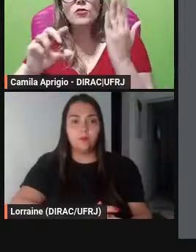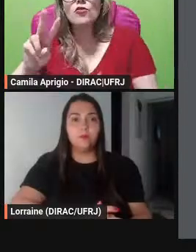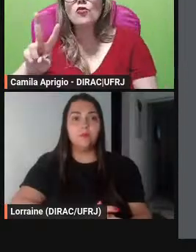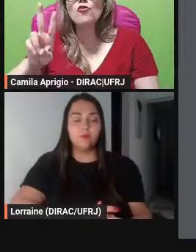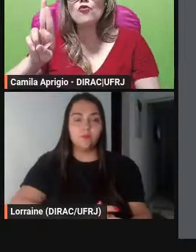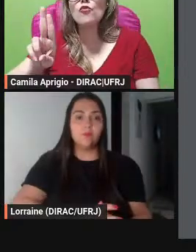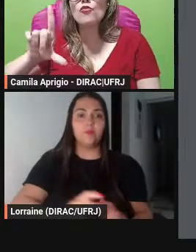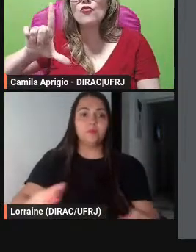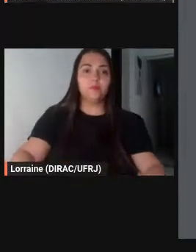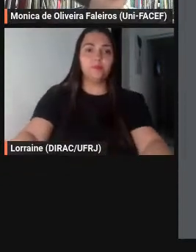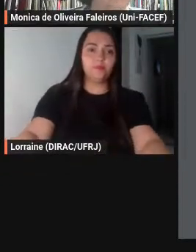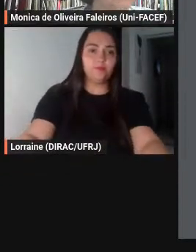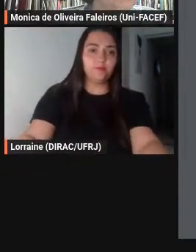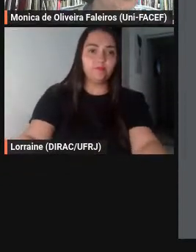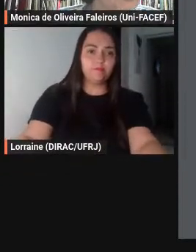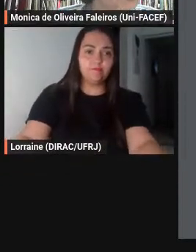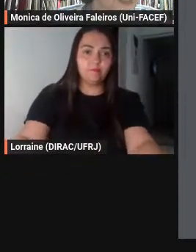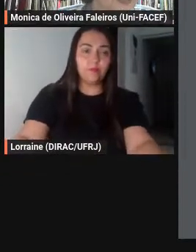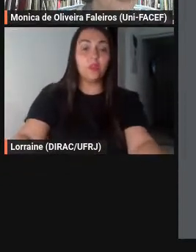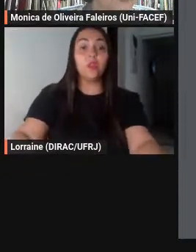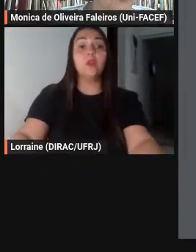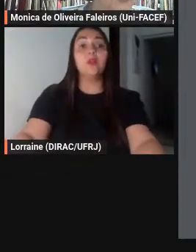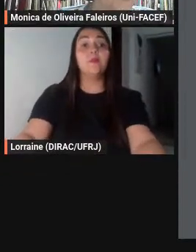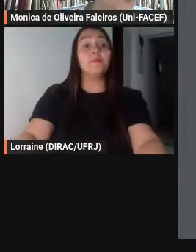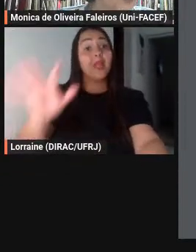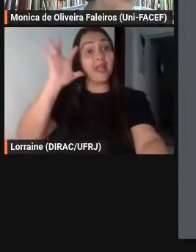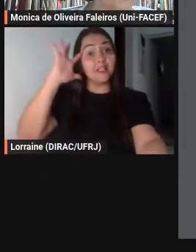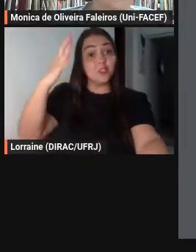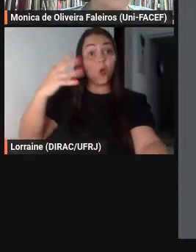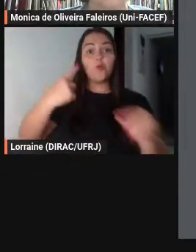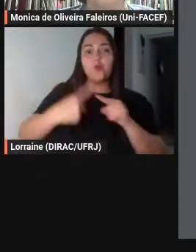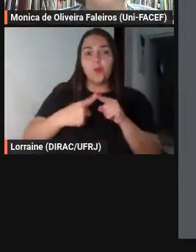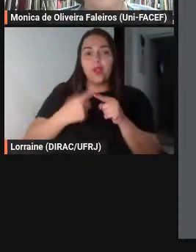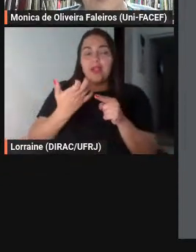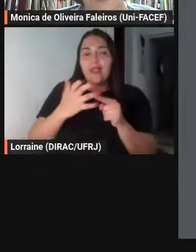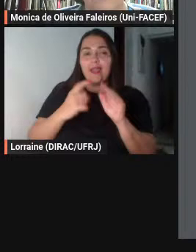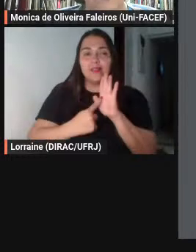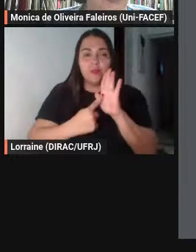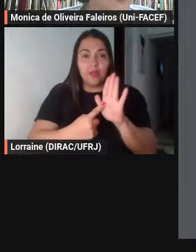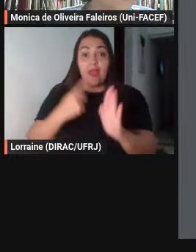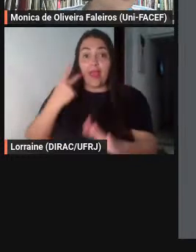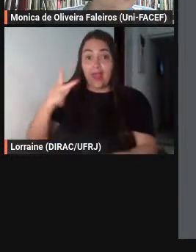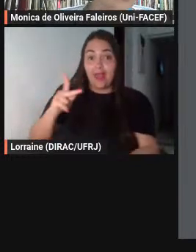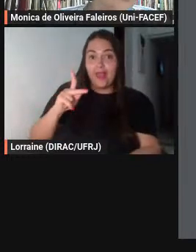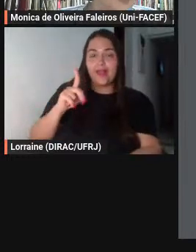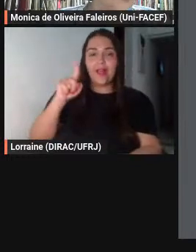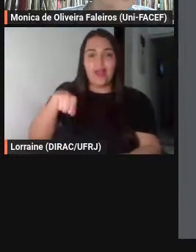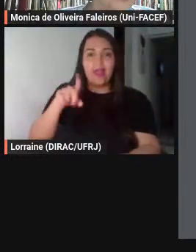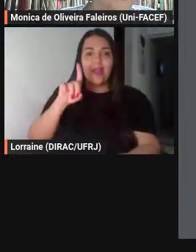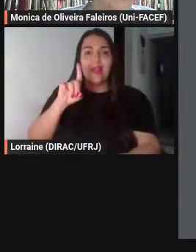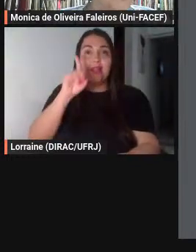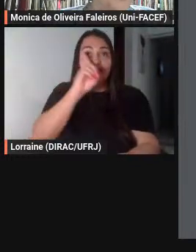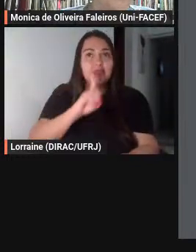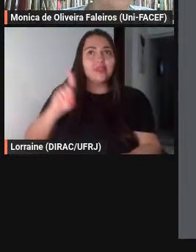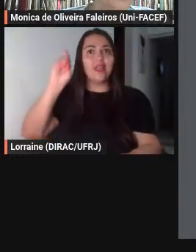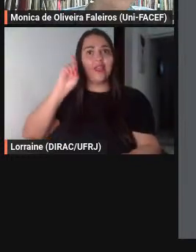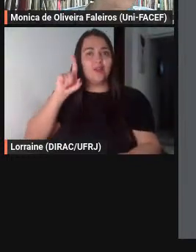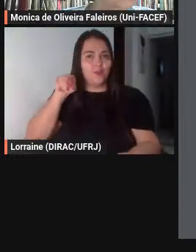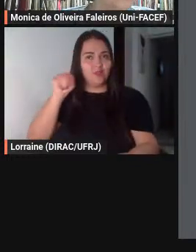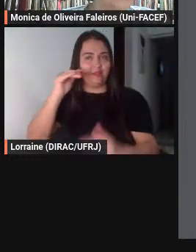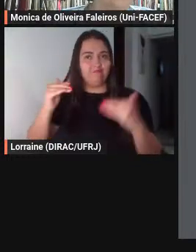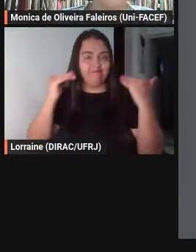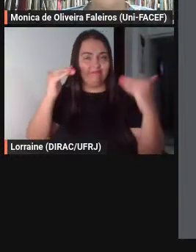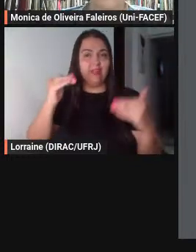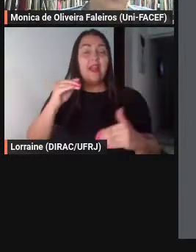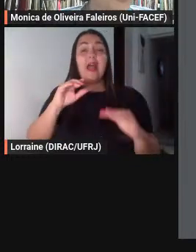Vênus a fim de exibi-la então ela a deusa da Amora a representação do feminino e da sexualidade passa a ser objeto de